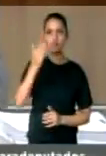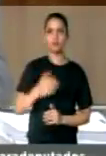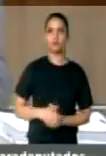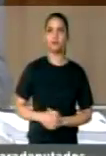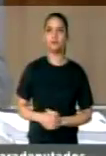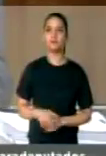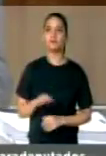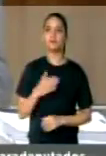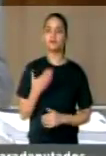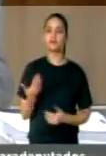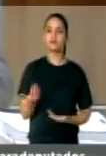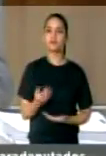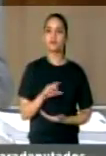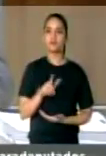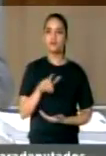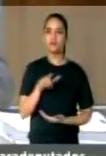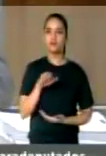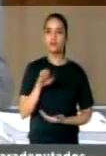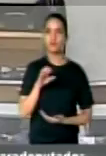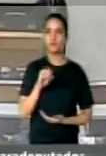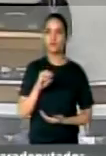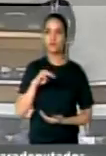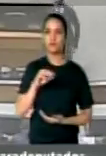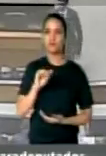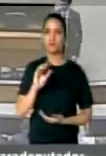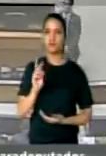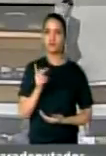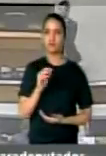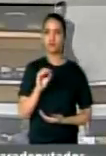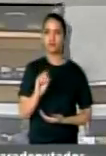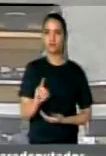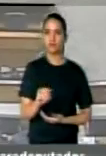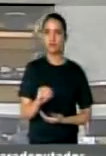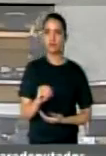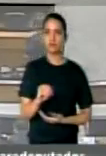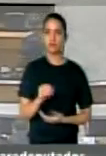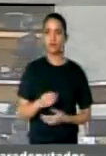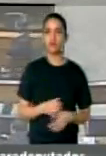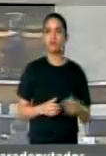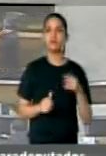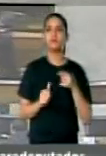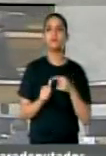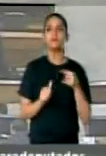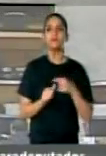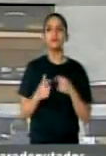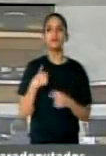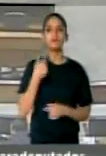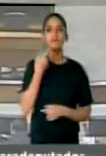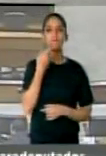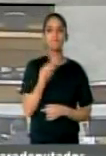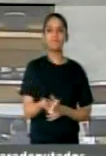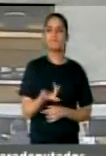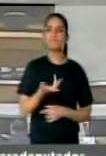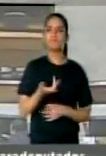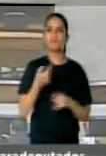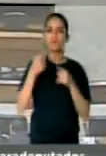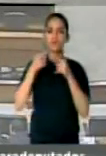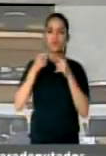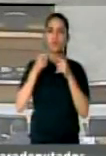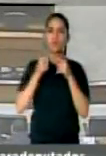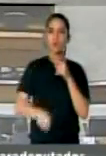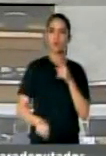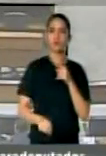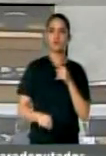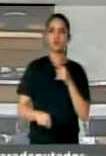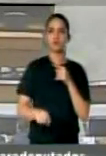Obrigado senhor presidente, eu primeiro quero deixar o meu repúdio a essa articulação para a votação dessa urgência. Para